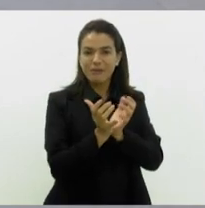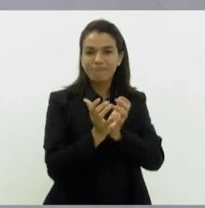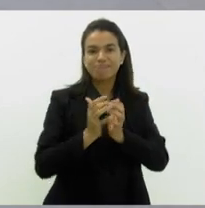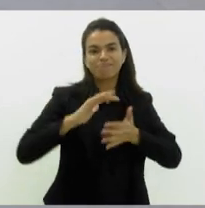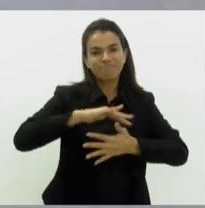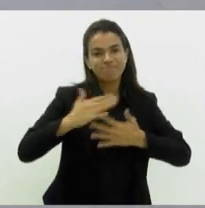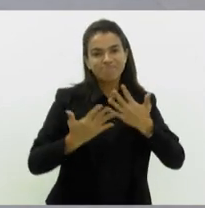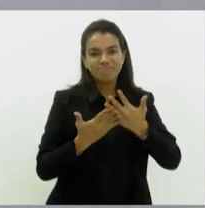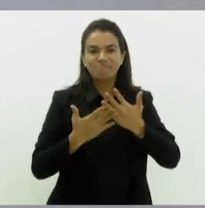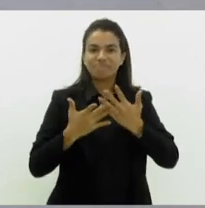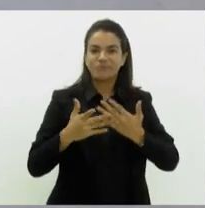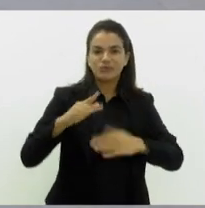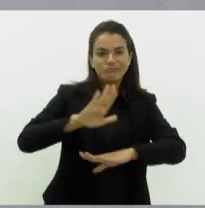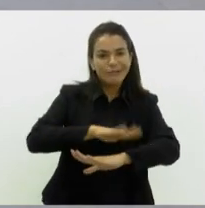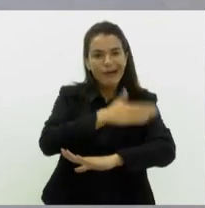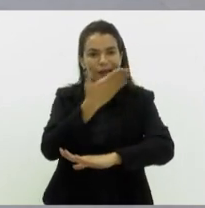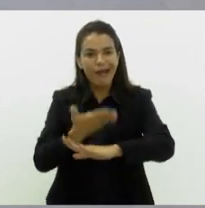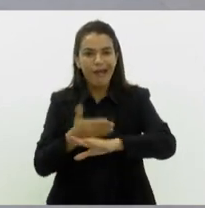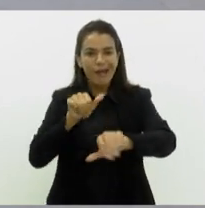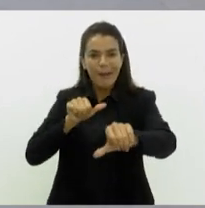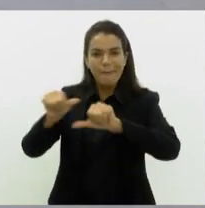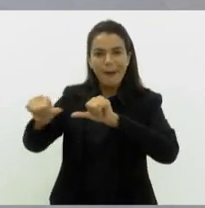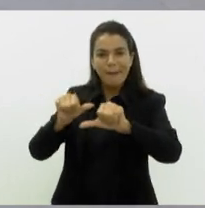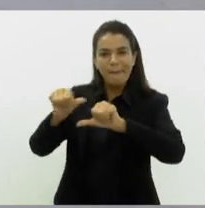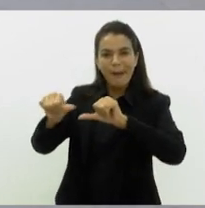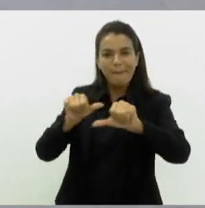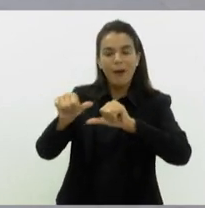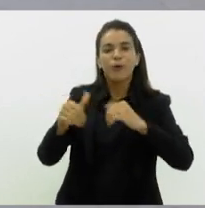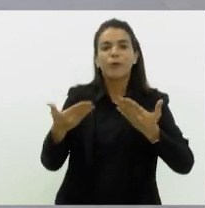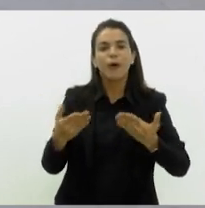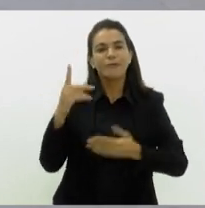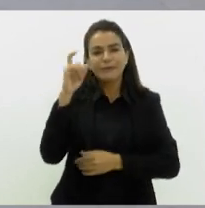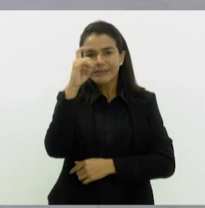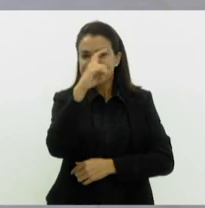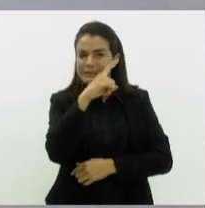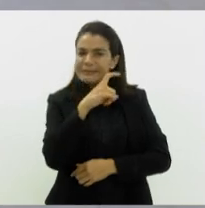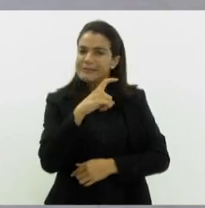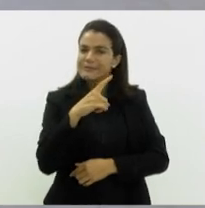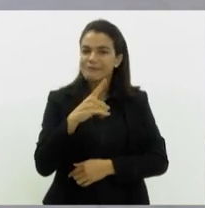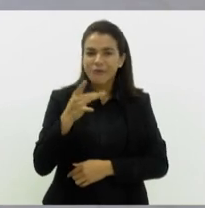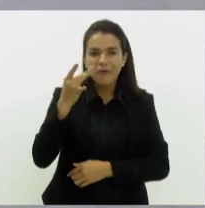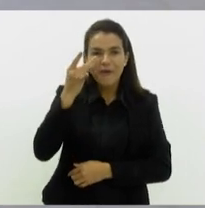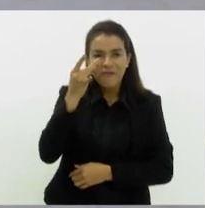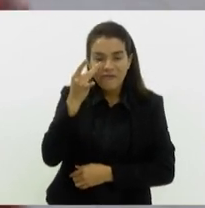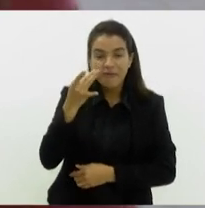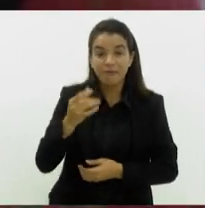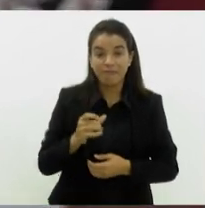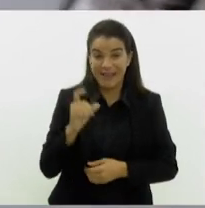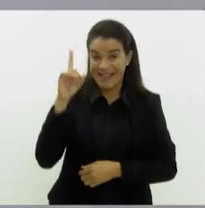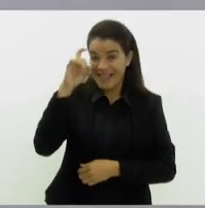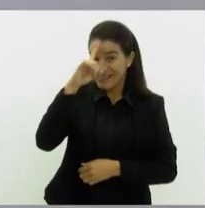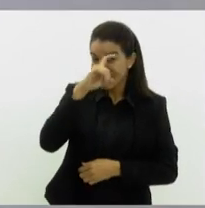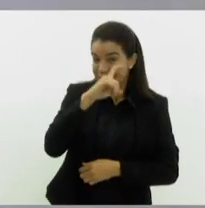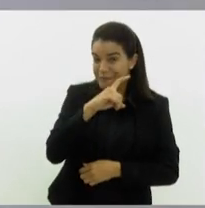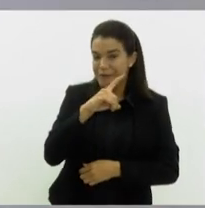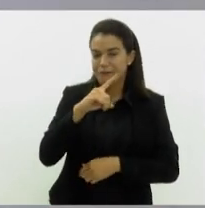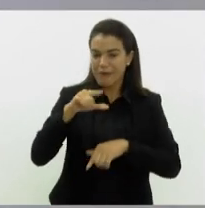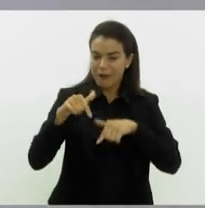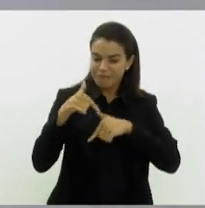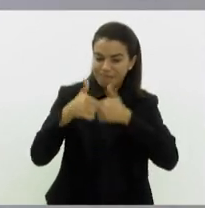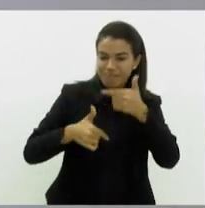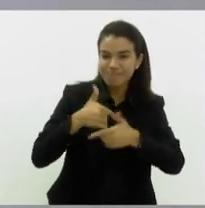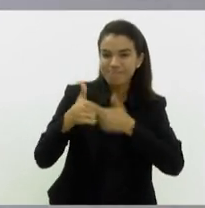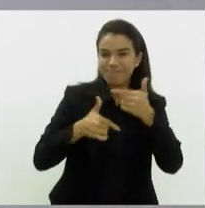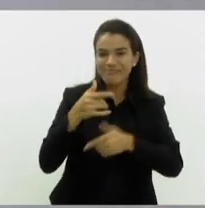trabalho ao longo do dia, se revisando. Qual a dificuldade de realizar esse trabalho ao vivo? A dificuldade de realizar o